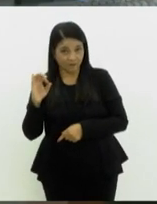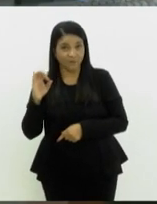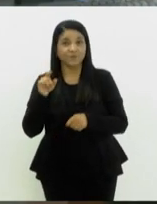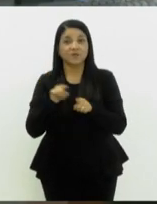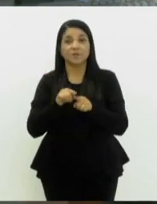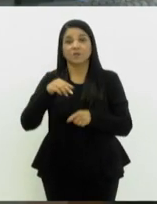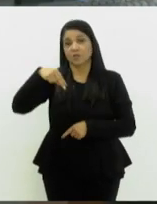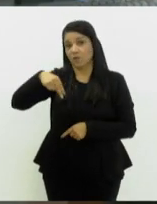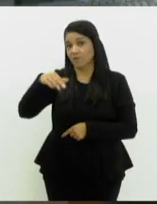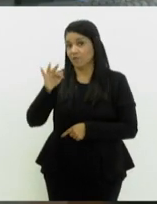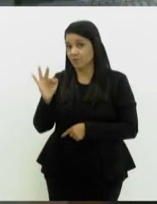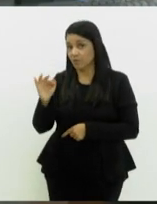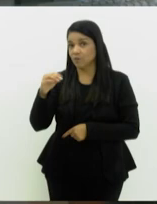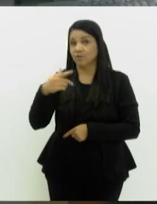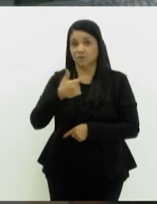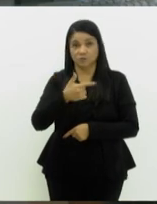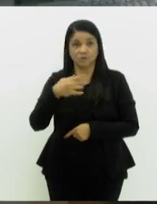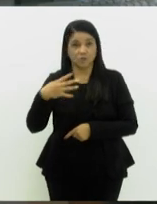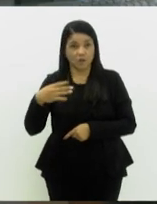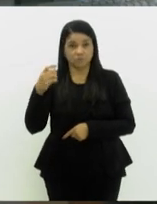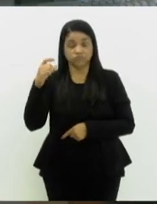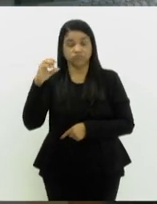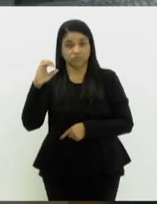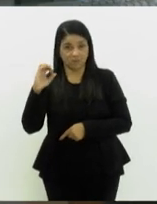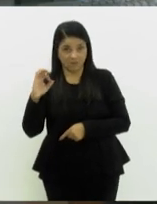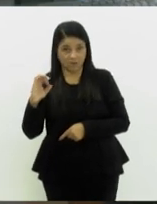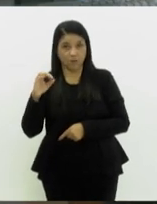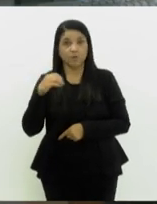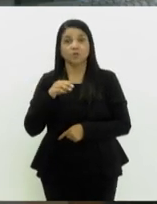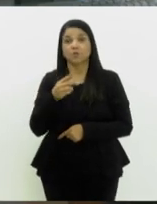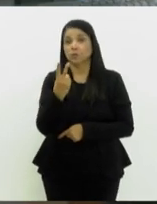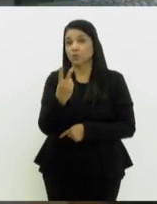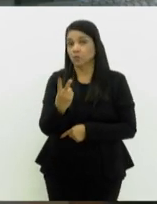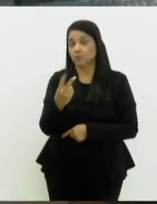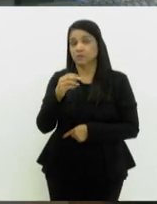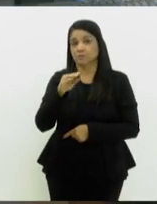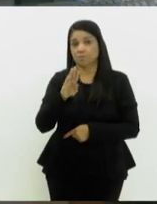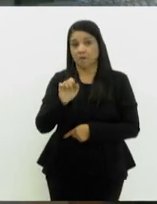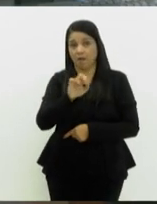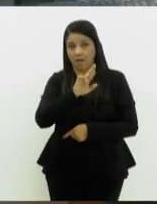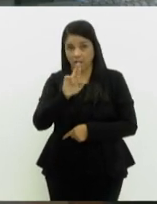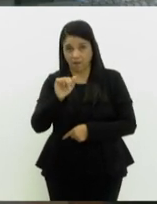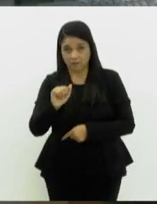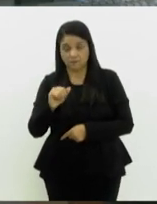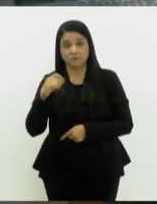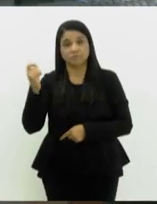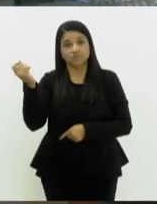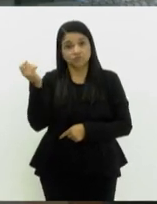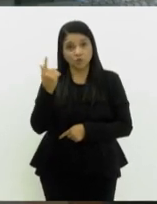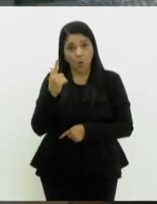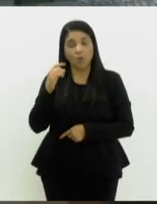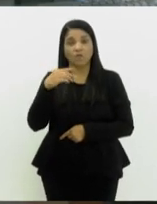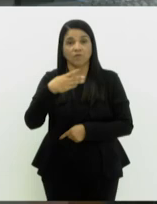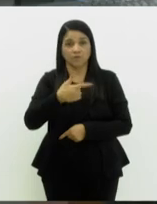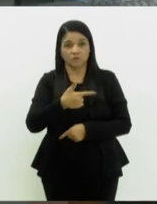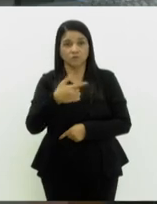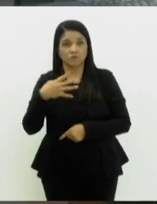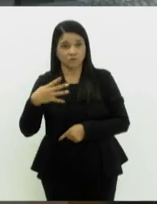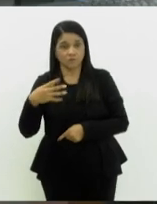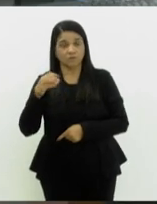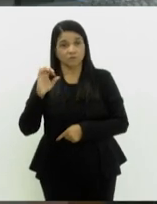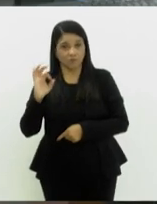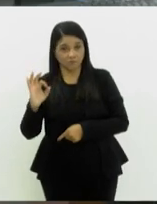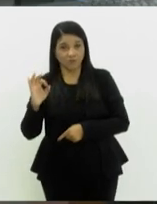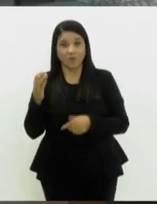23 graus nesse momento, também ensolarado. E duas barras com sol, 24 graus nesse momento. Duas barras que